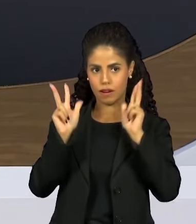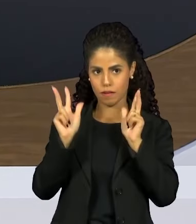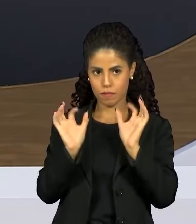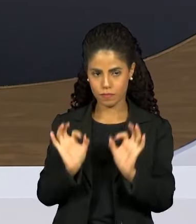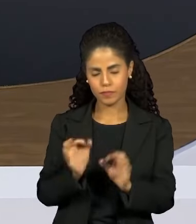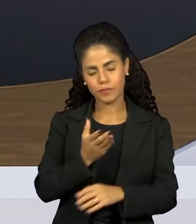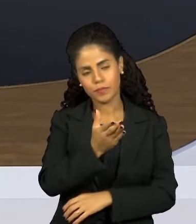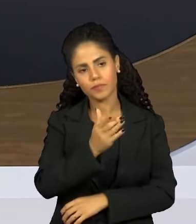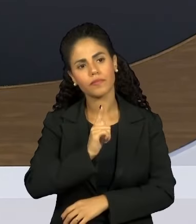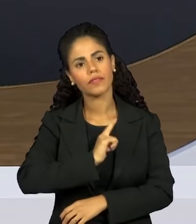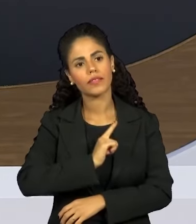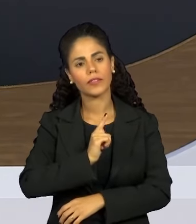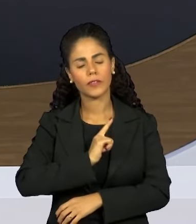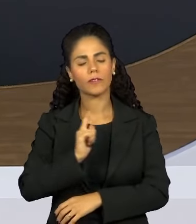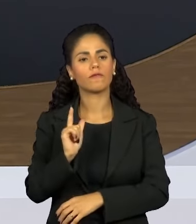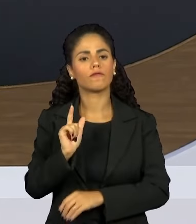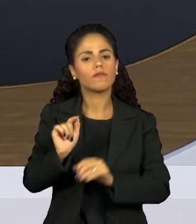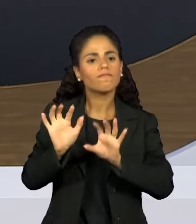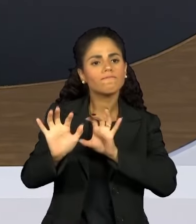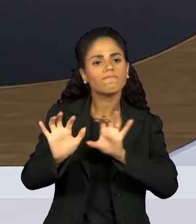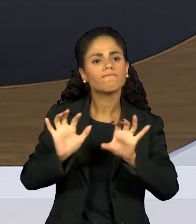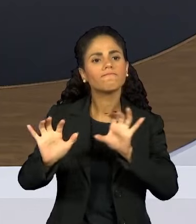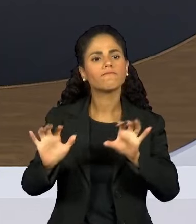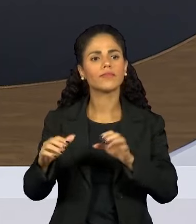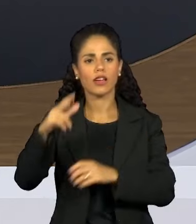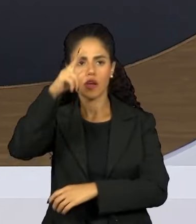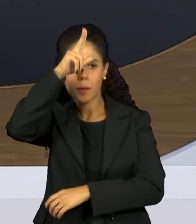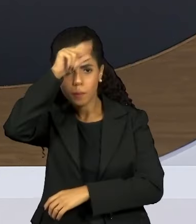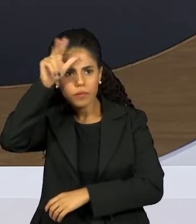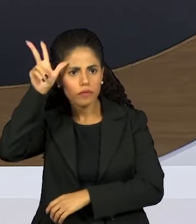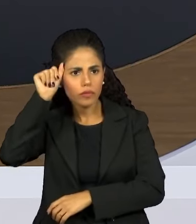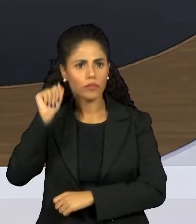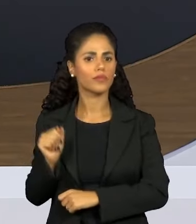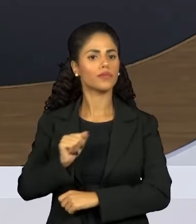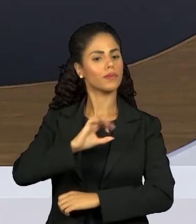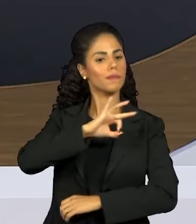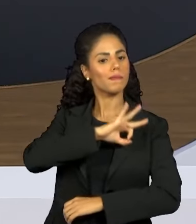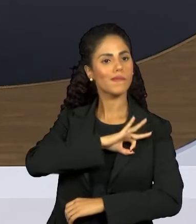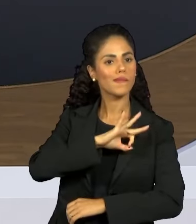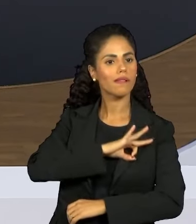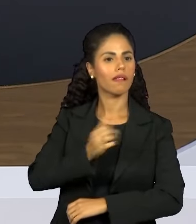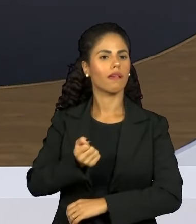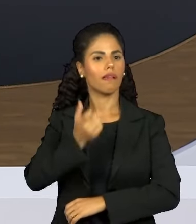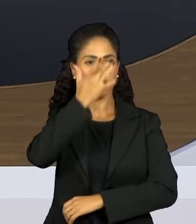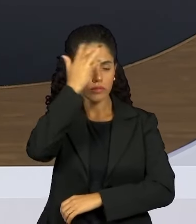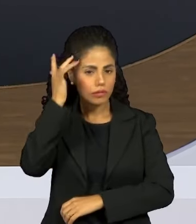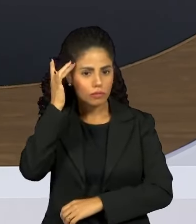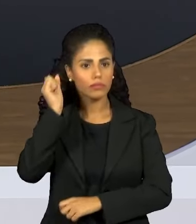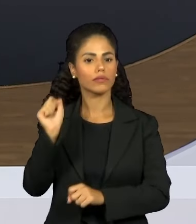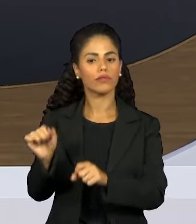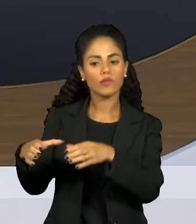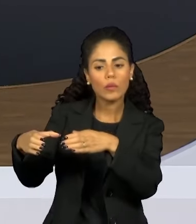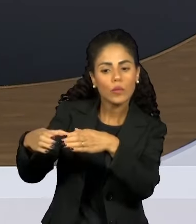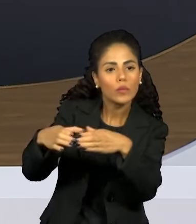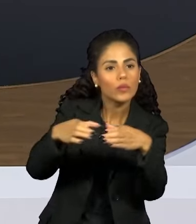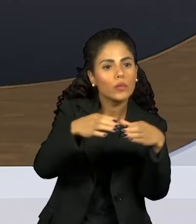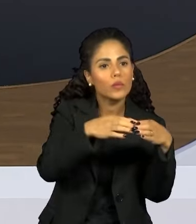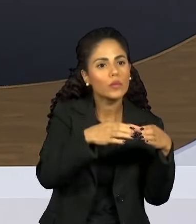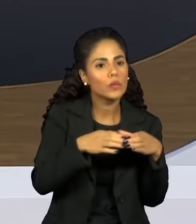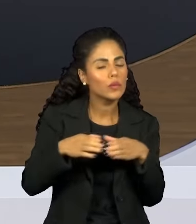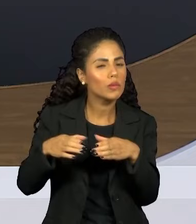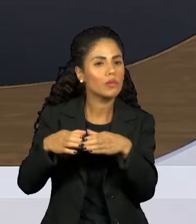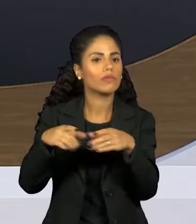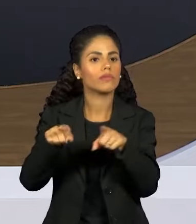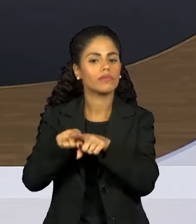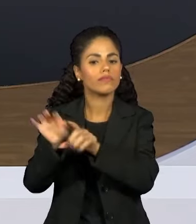certa tensão entre a Prefeitura, entre a Polícia e o pessoal do Carnaval, os blocos e os organizadores